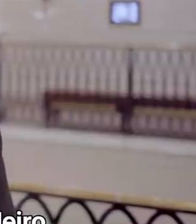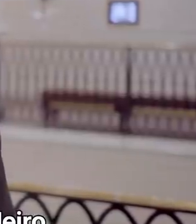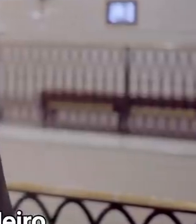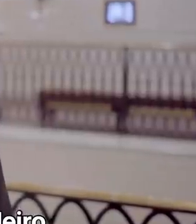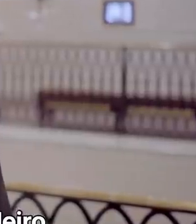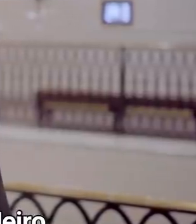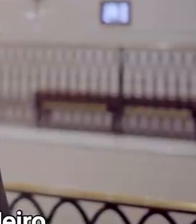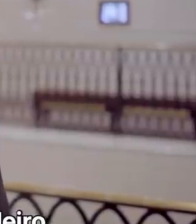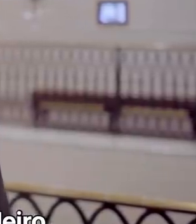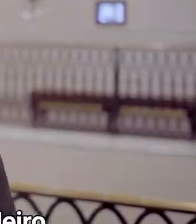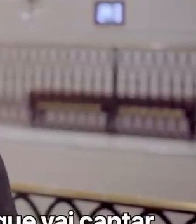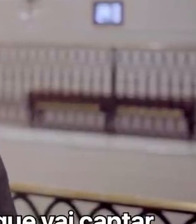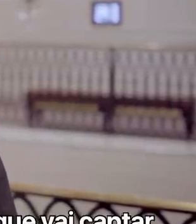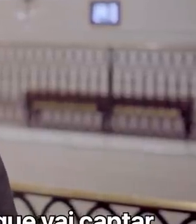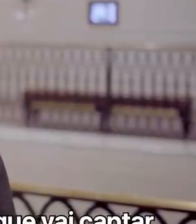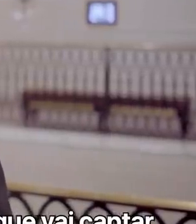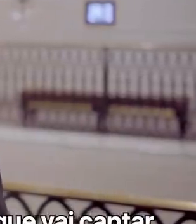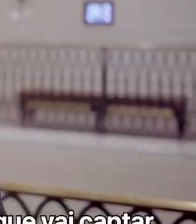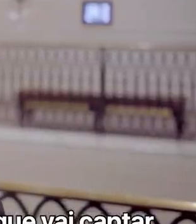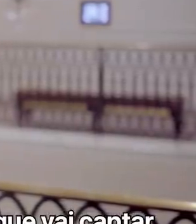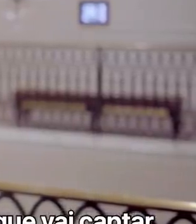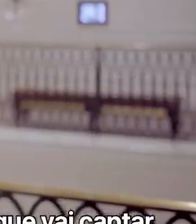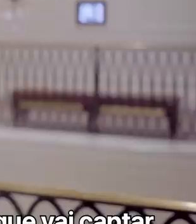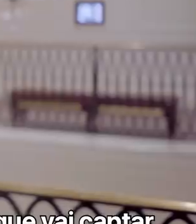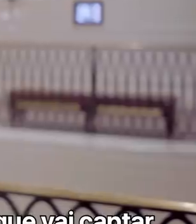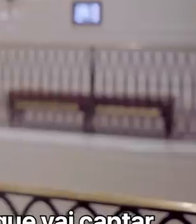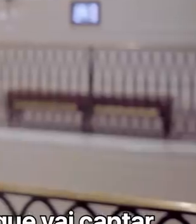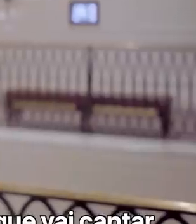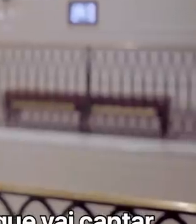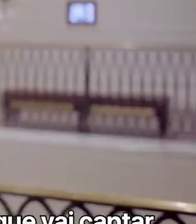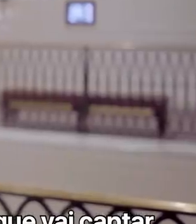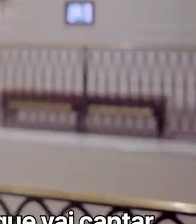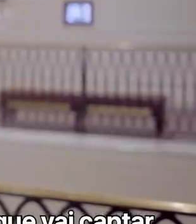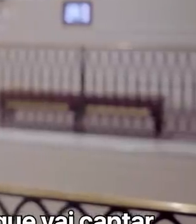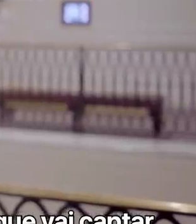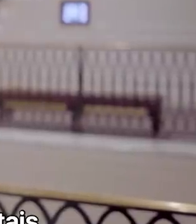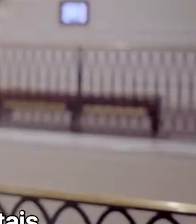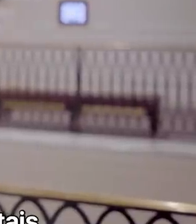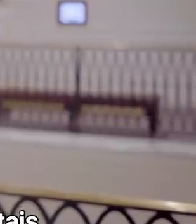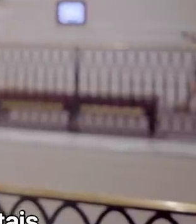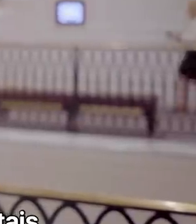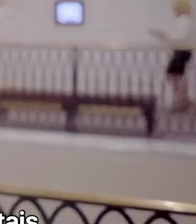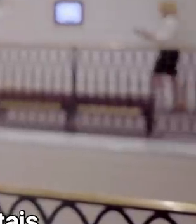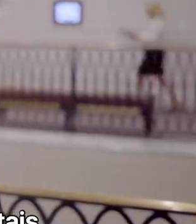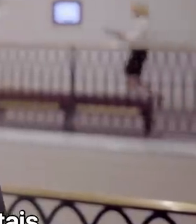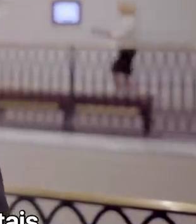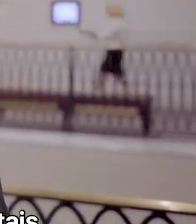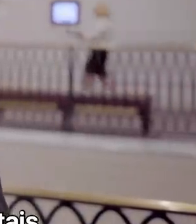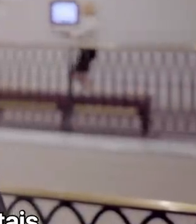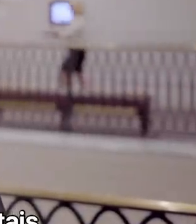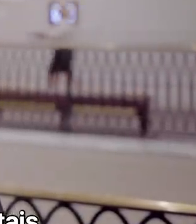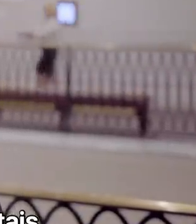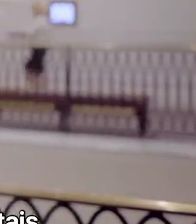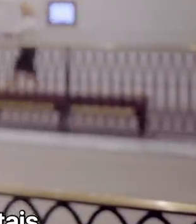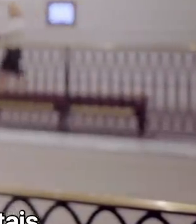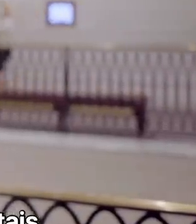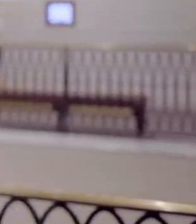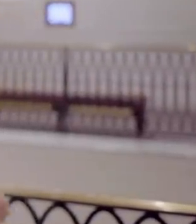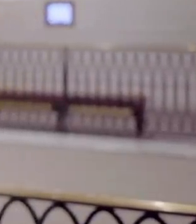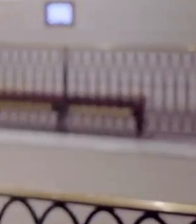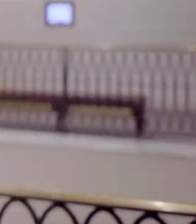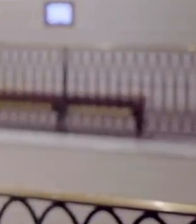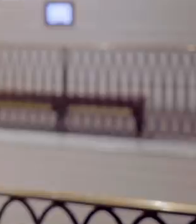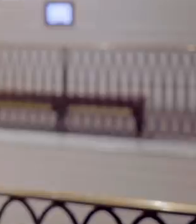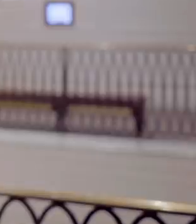estruturando com o governo brasileiro, inclusive com a ajuda do BNDES, é um fundo que vai captar recursos não só de entes governamentais,